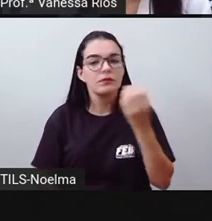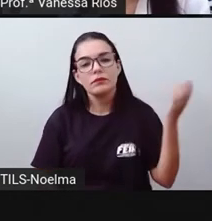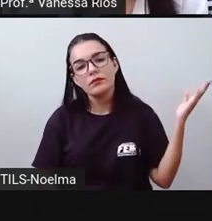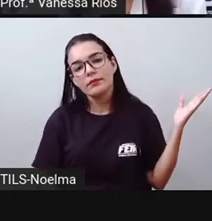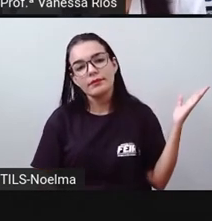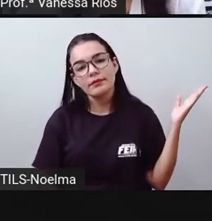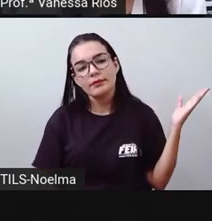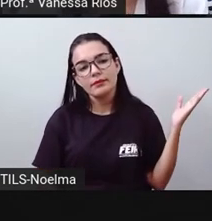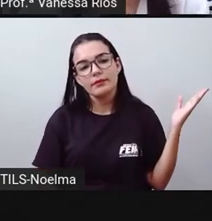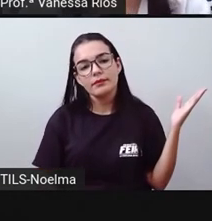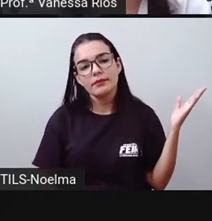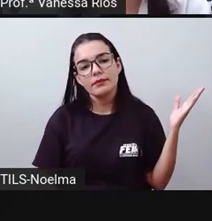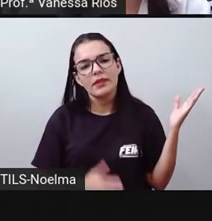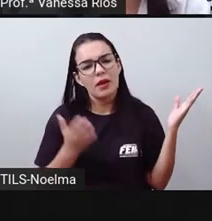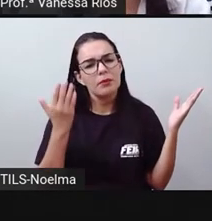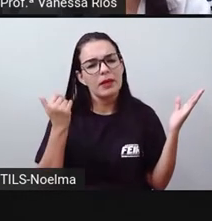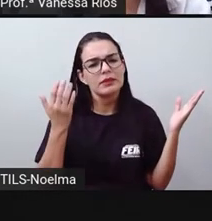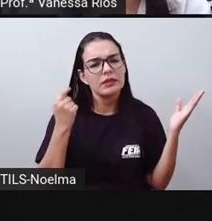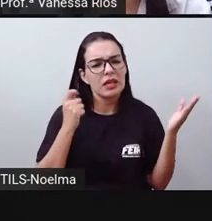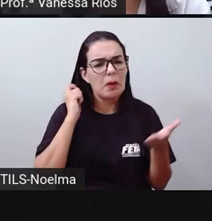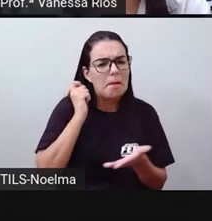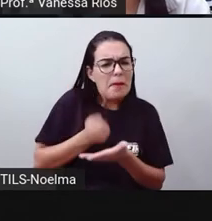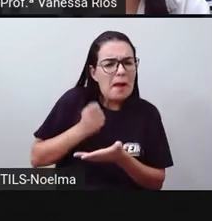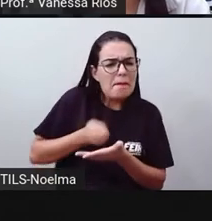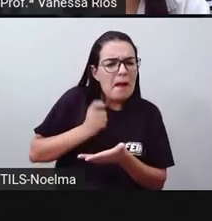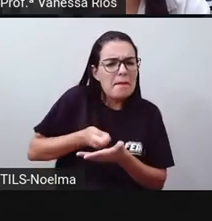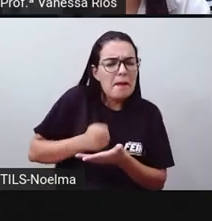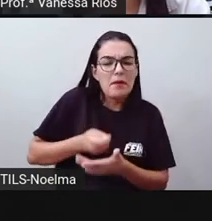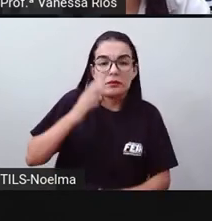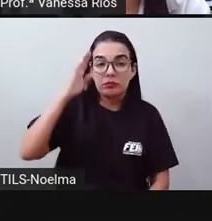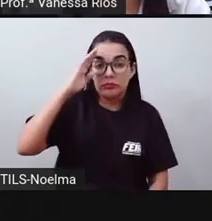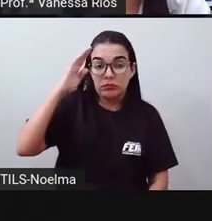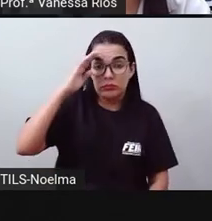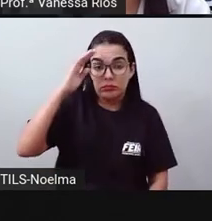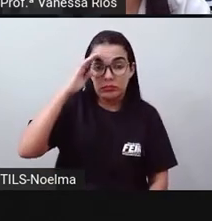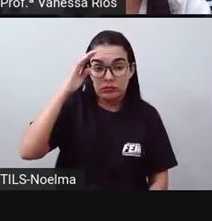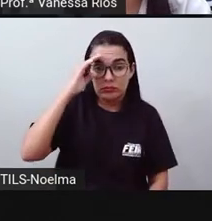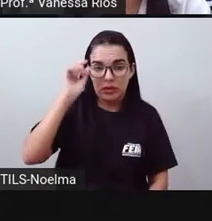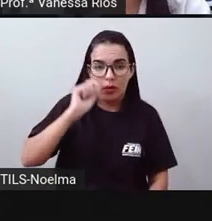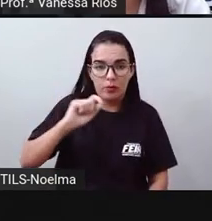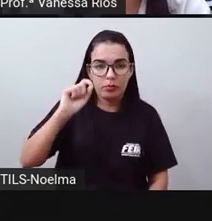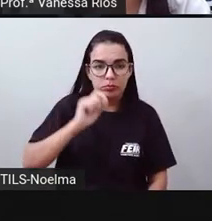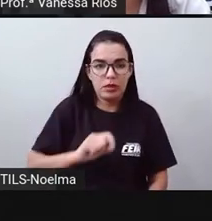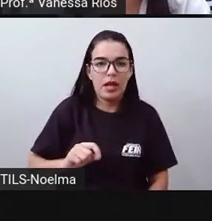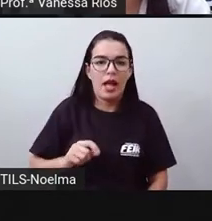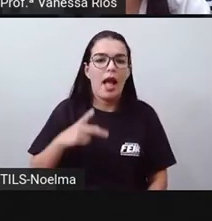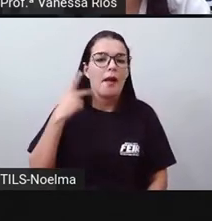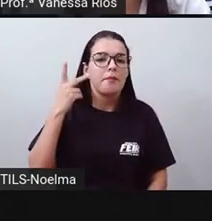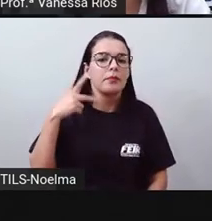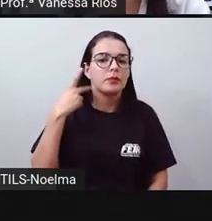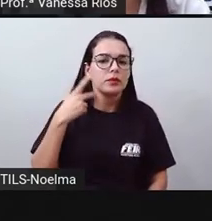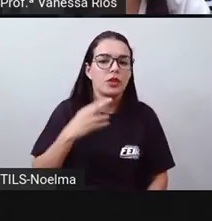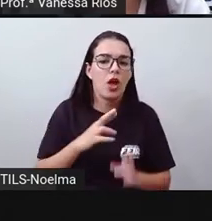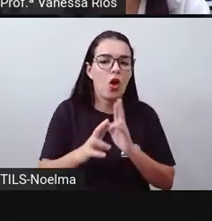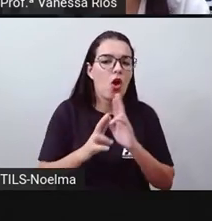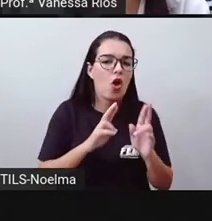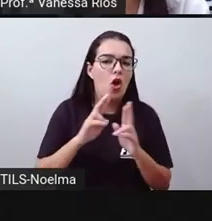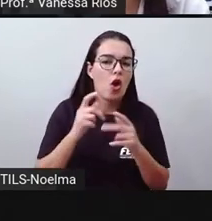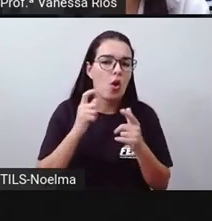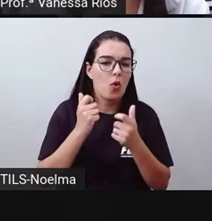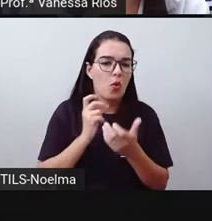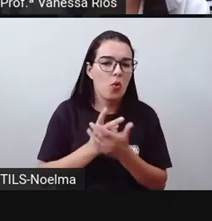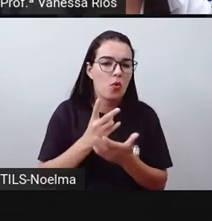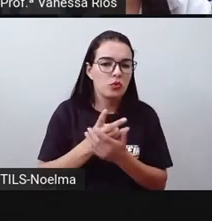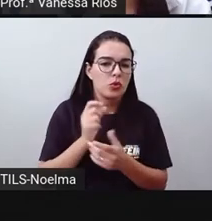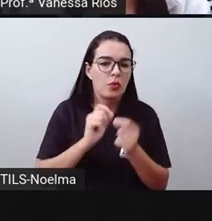E aí, durante o regime militar, a política rodoviarista manteve-se com o Programa de Integração Nacional,